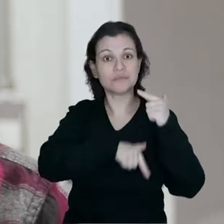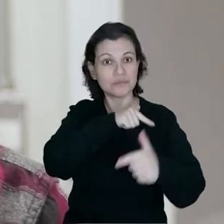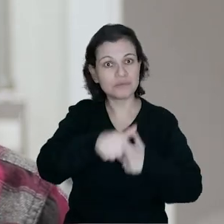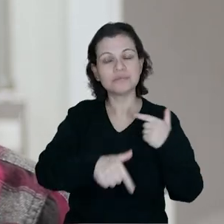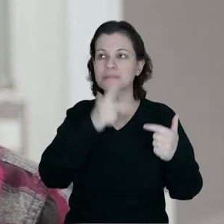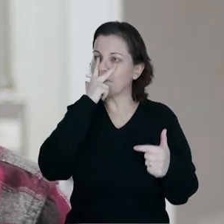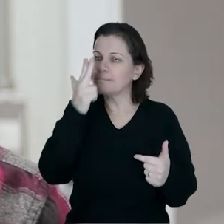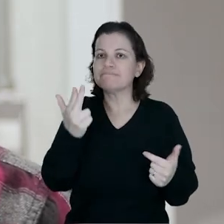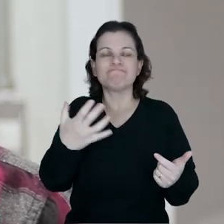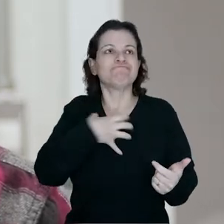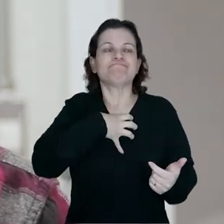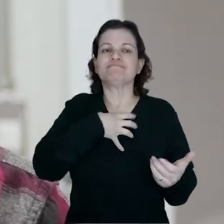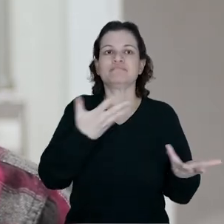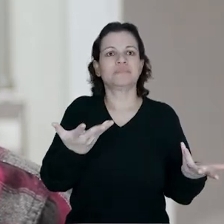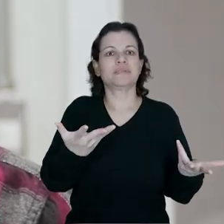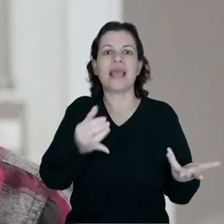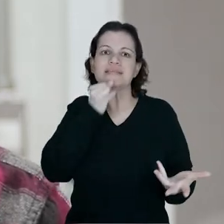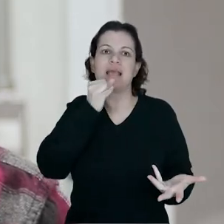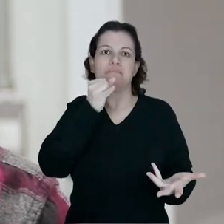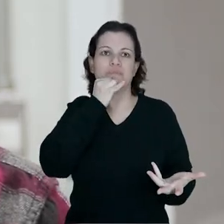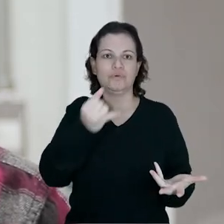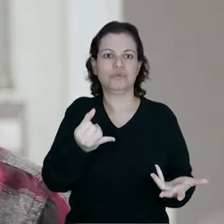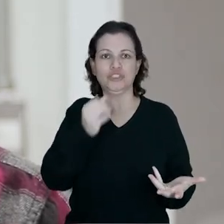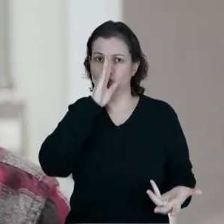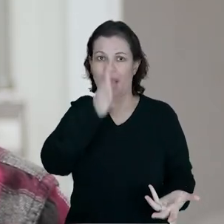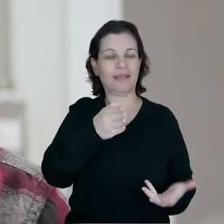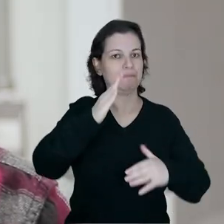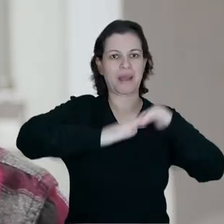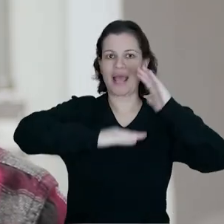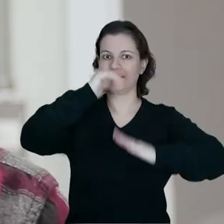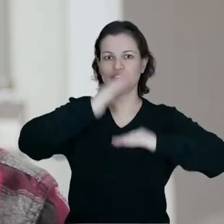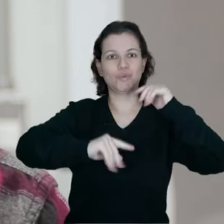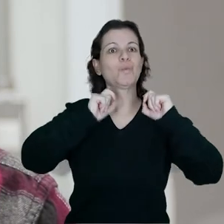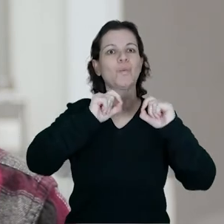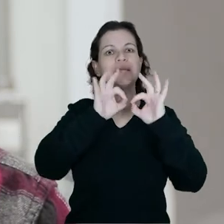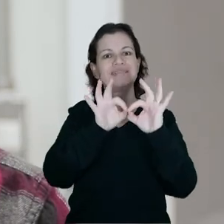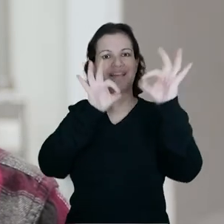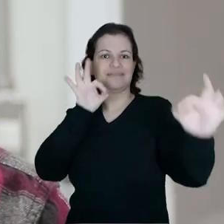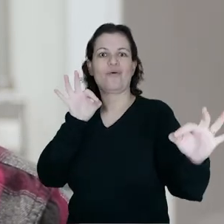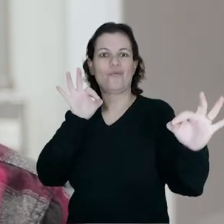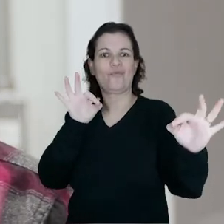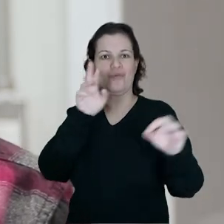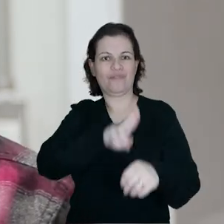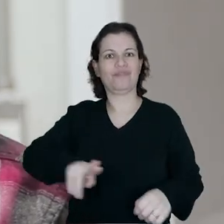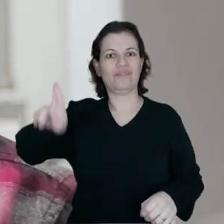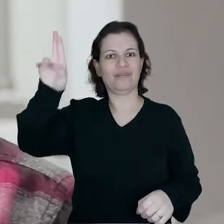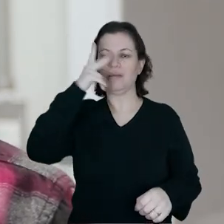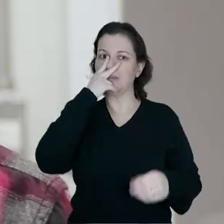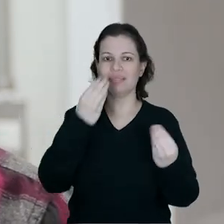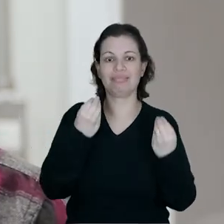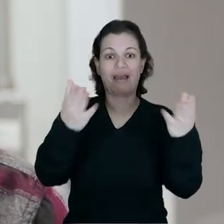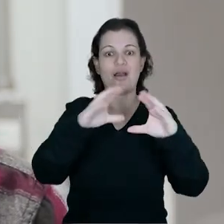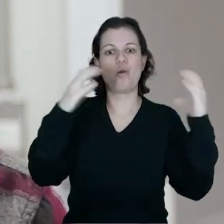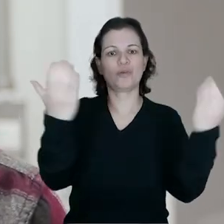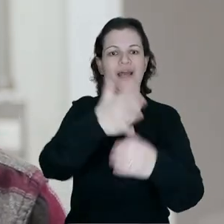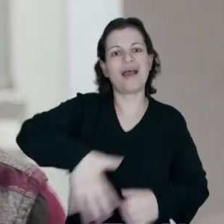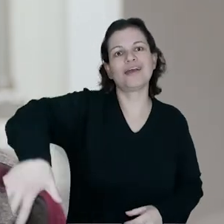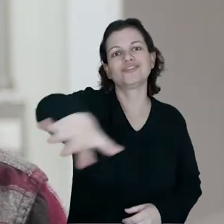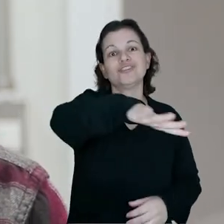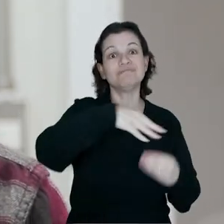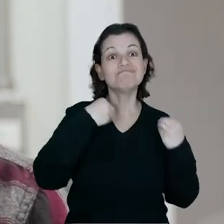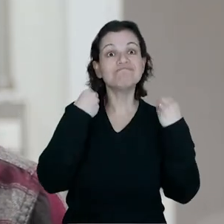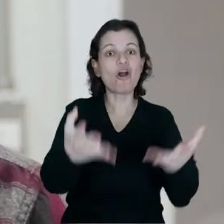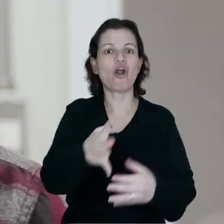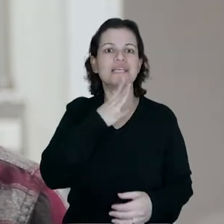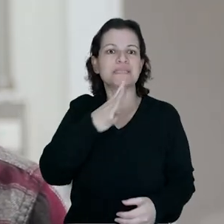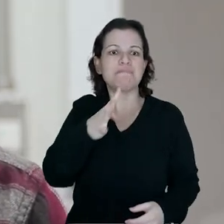ele acaba sendo um exemplo bem direto e prático dessa questão de extensão da universidade, de retornar à comunidade